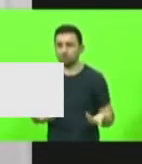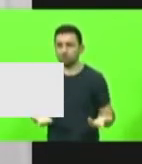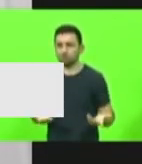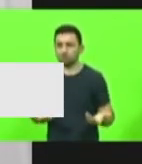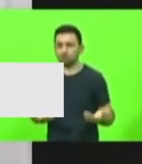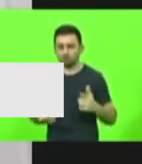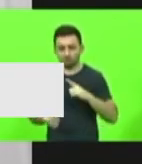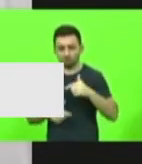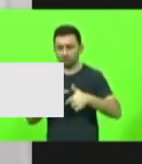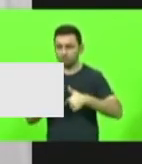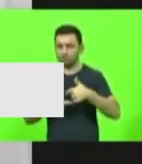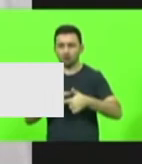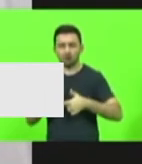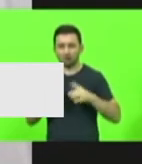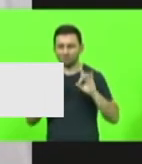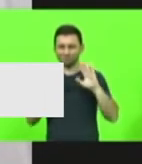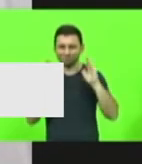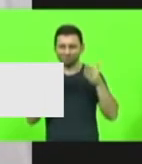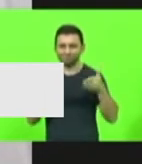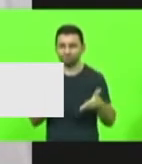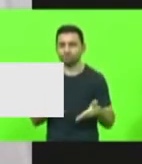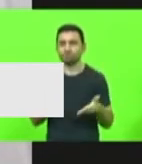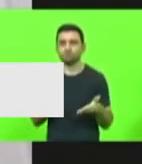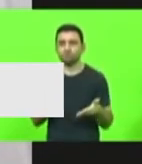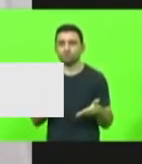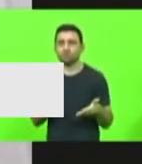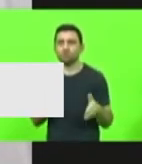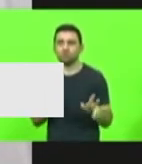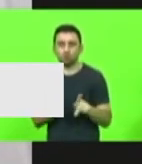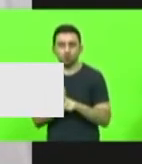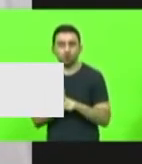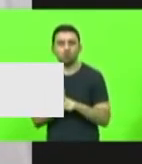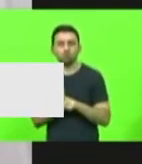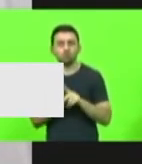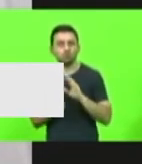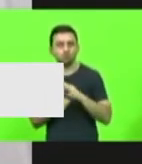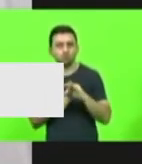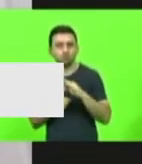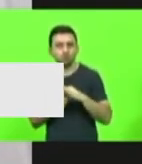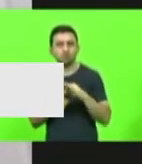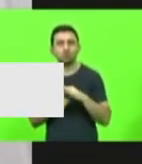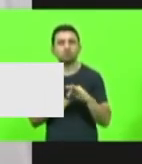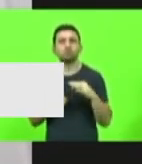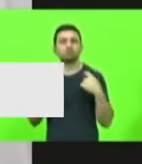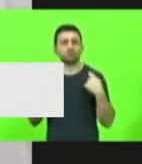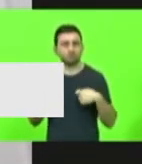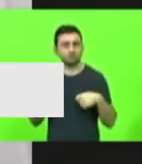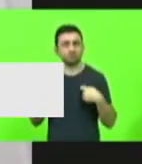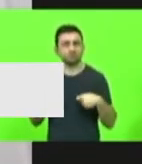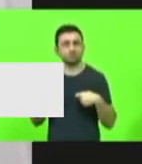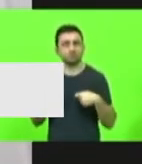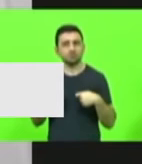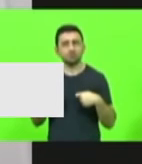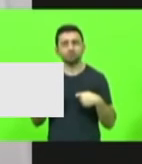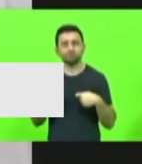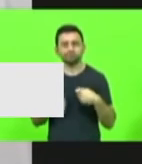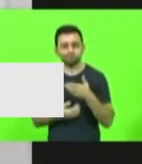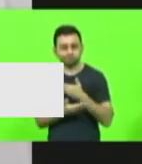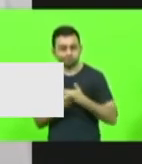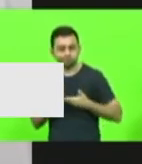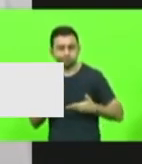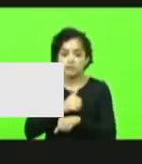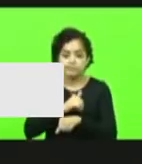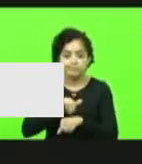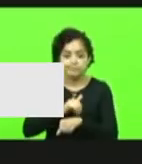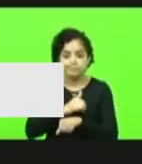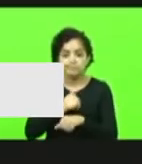serviço extremamente especializado dentro das instituições e devemos ser retribuídos ou recompensados